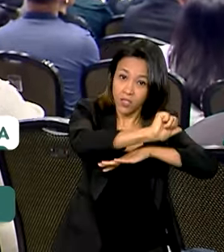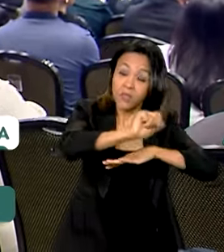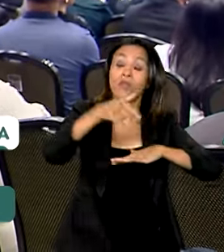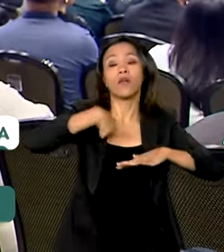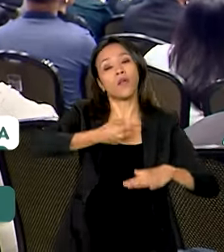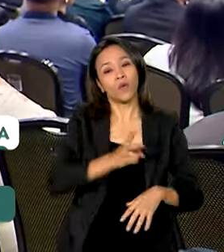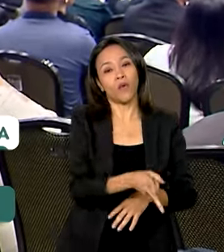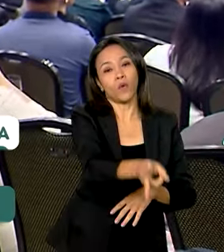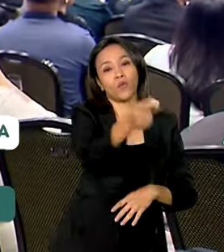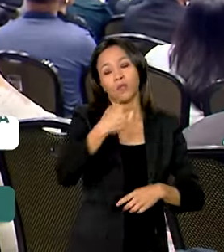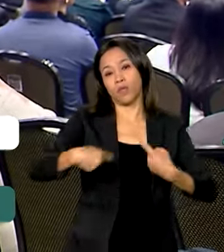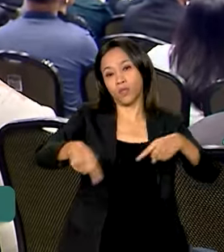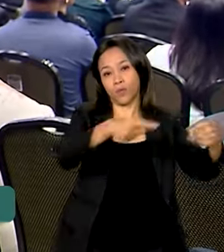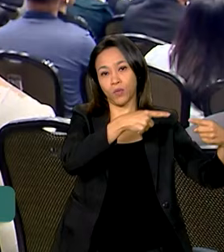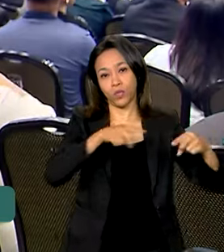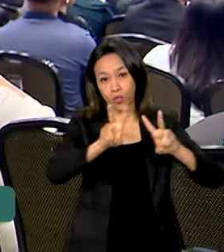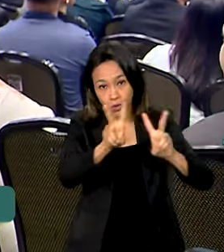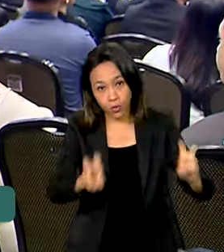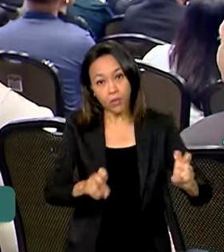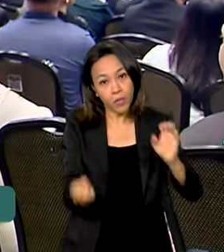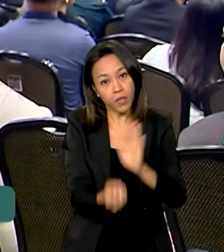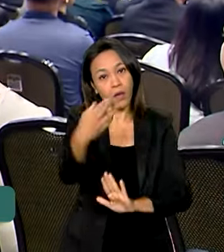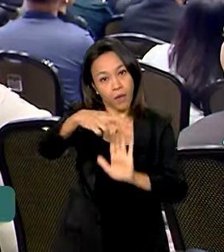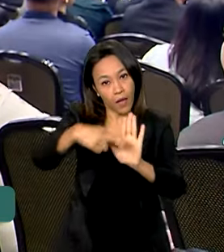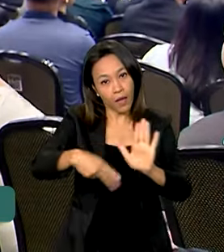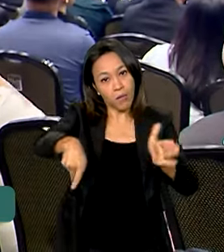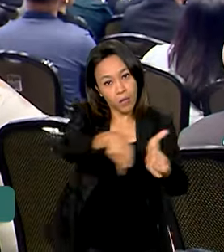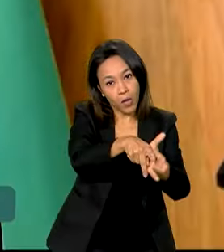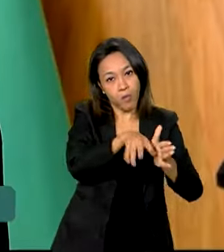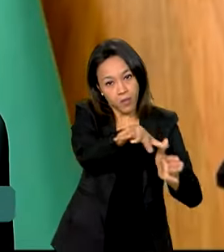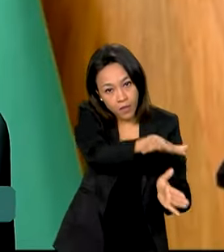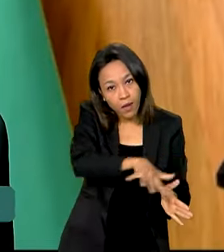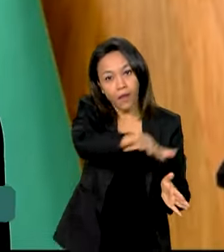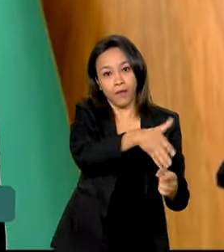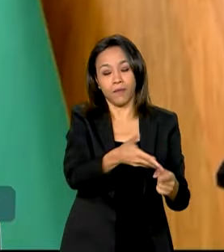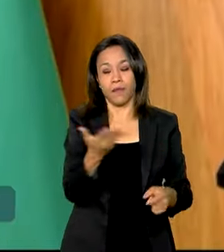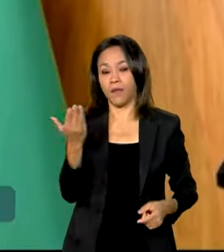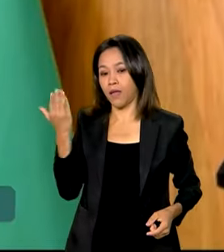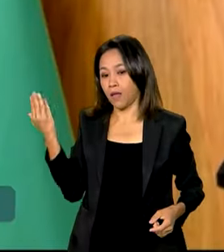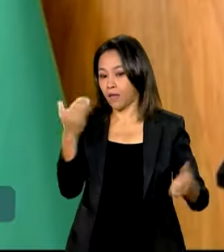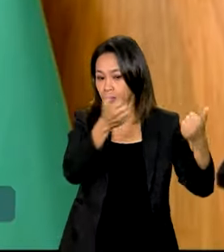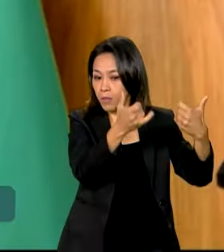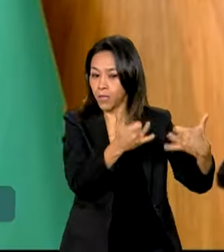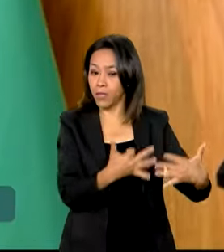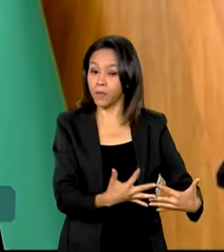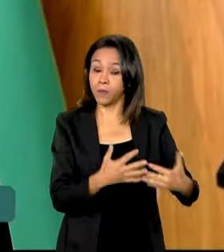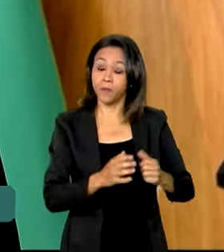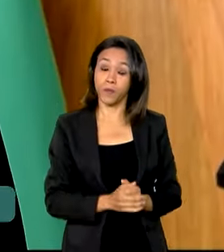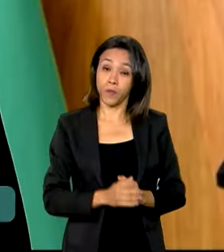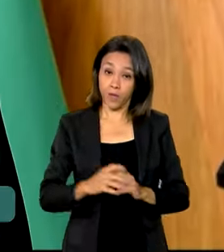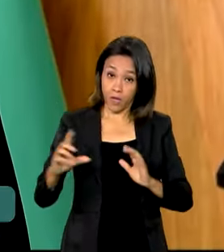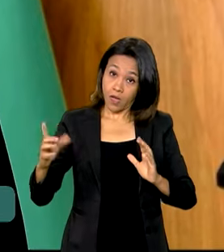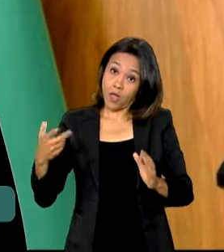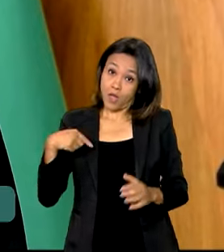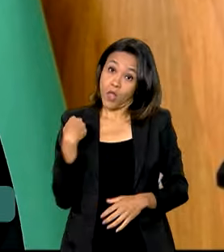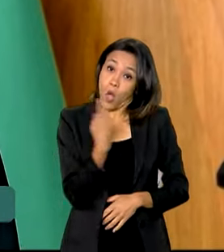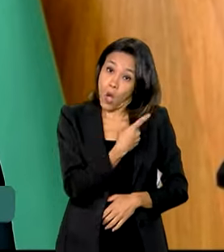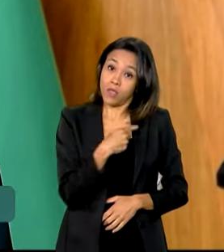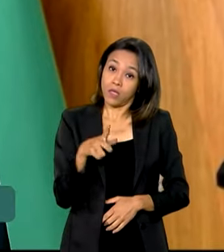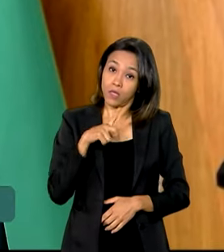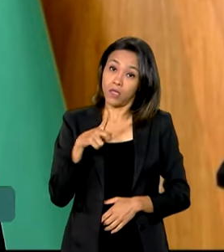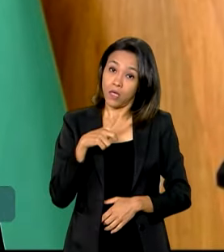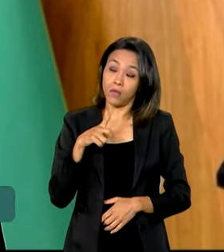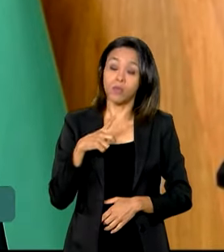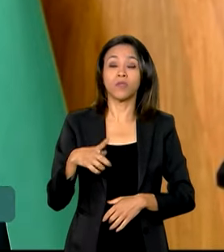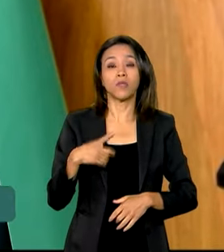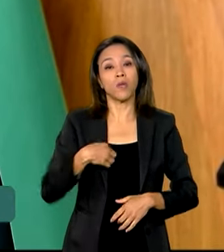debate sobre a regulação do setor. Vamos ouvir. Cabe ao Palácio ter uma posição sobre isso. E eu quero